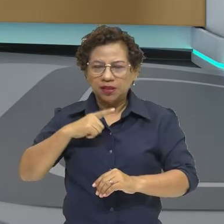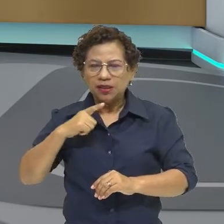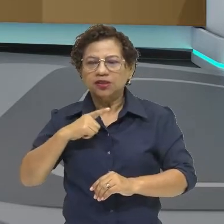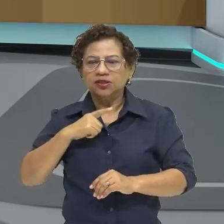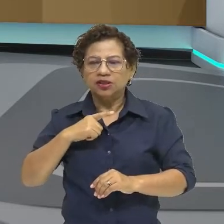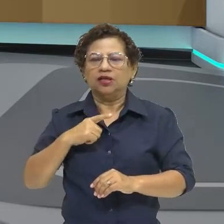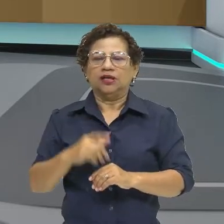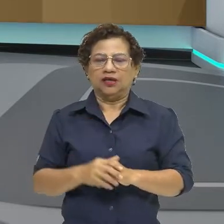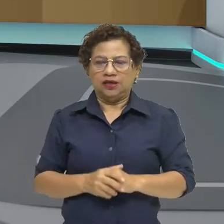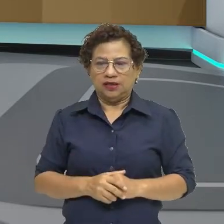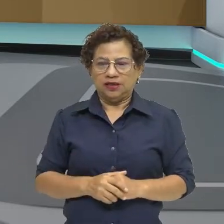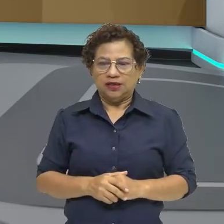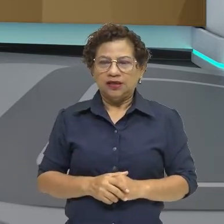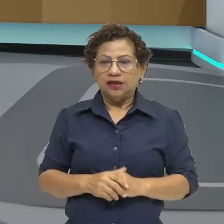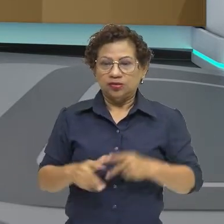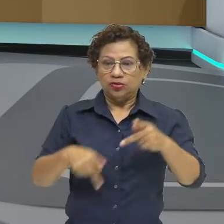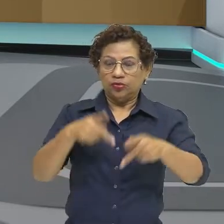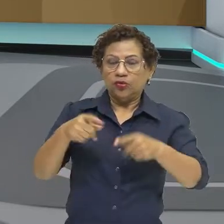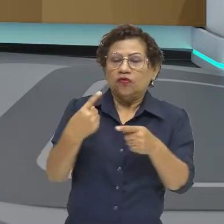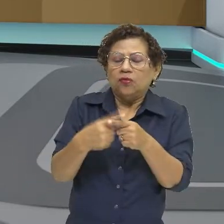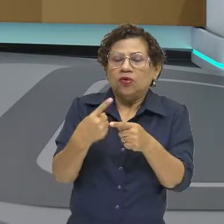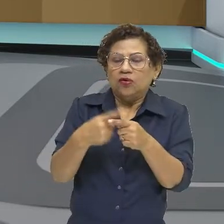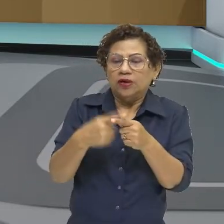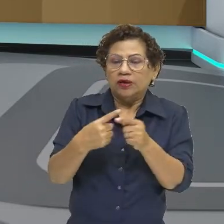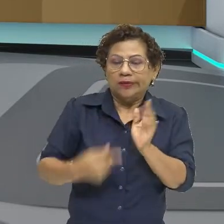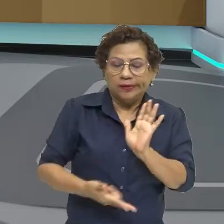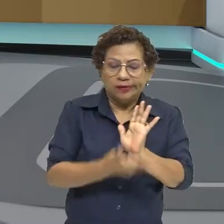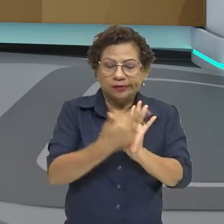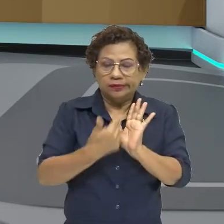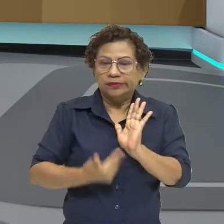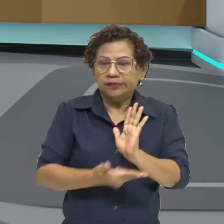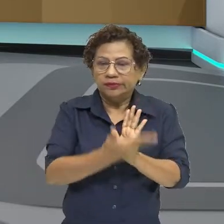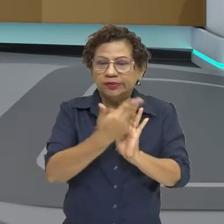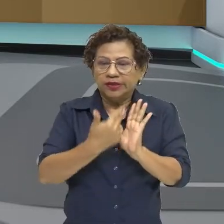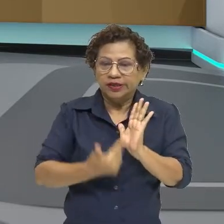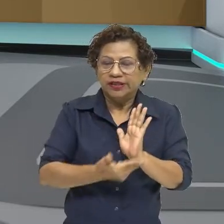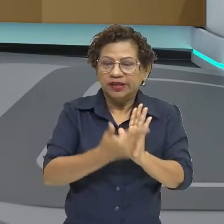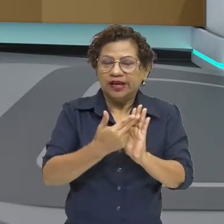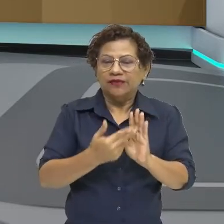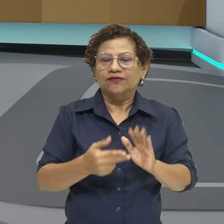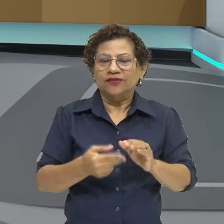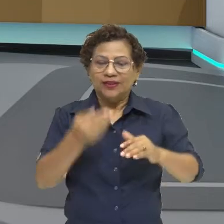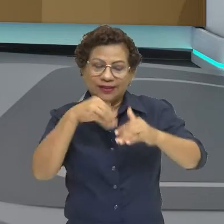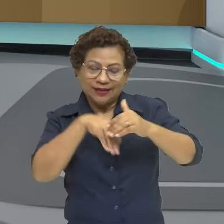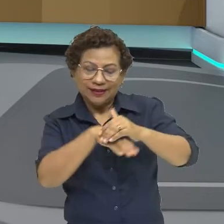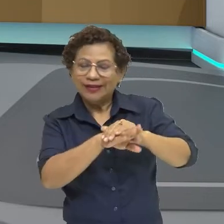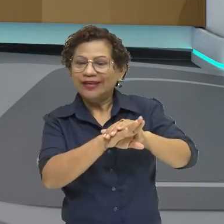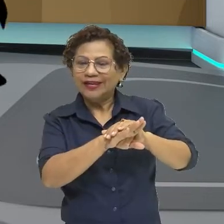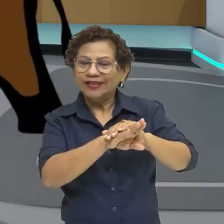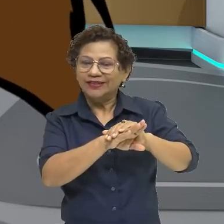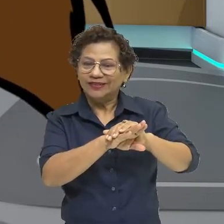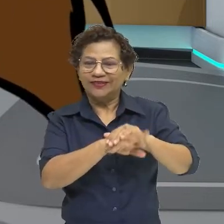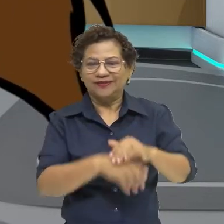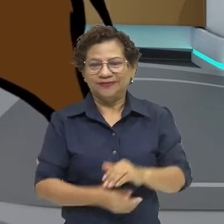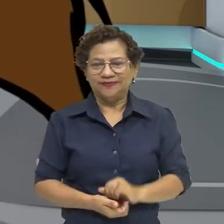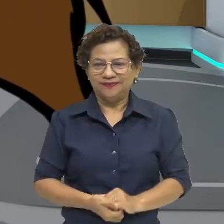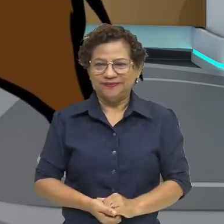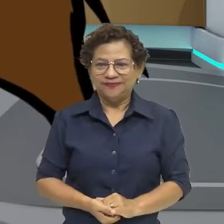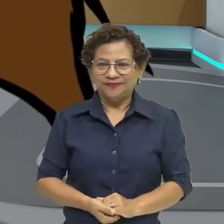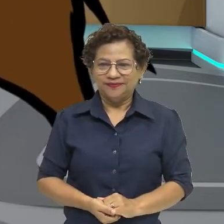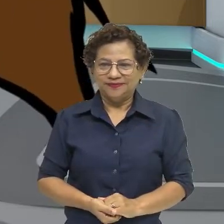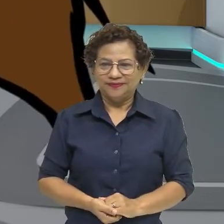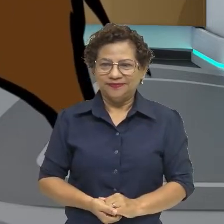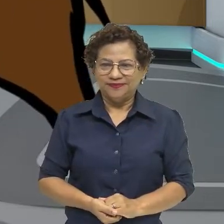Porque eles faziam, também chamado de pinturas rupestres, porque eles faziam no interior das cavernas aqui, certo?